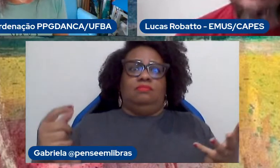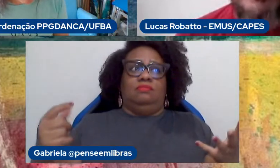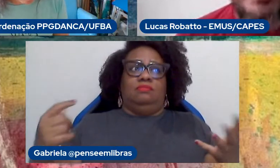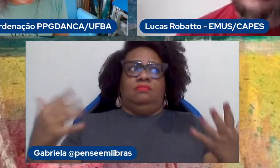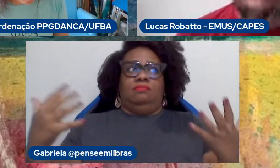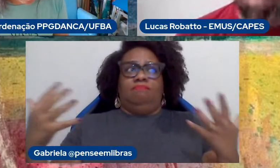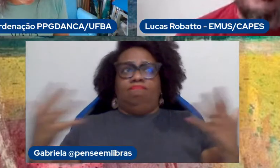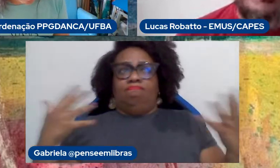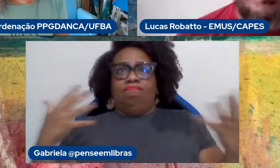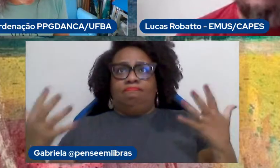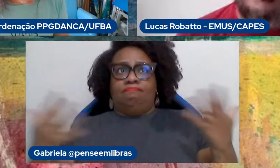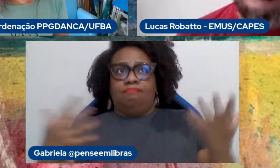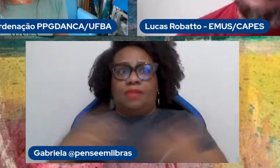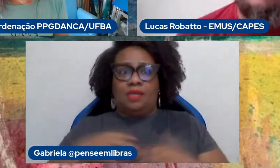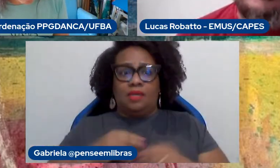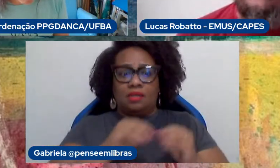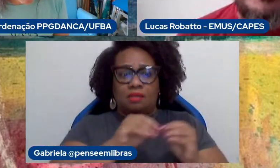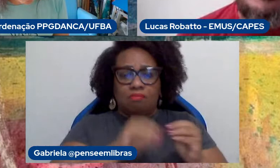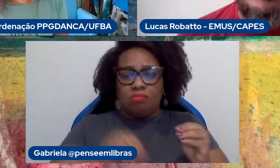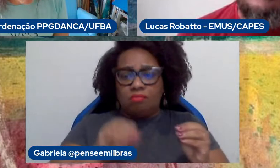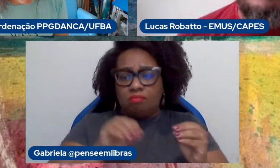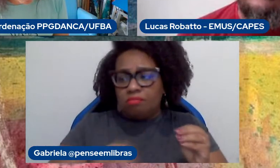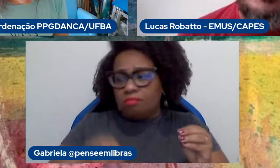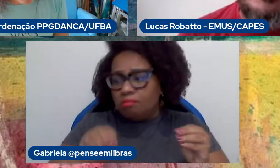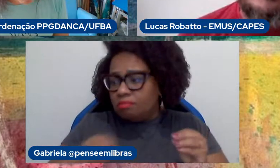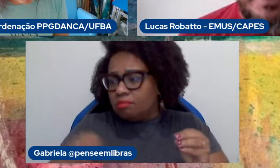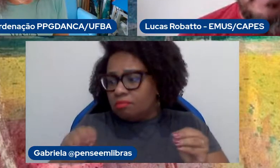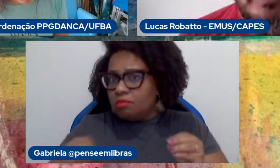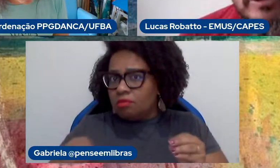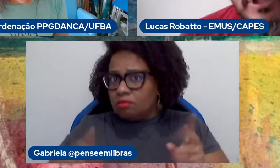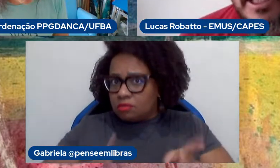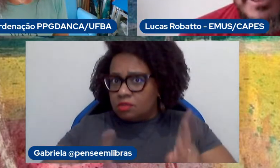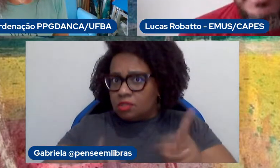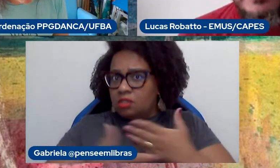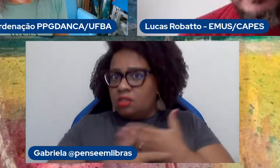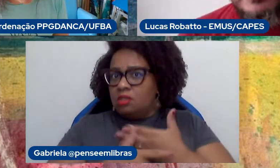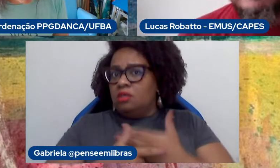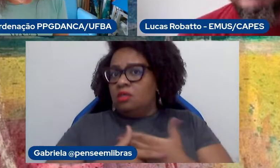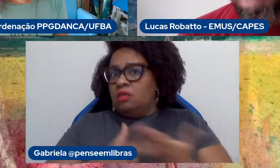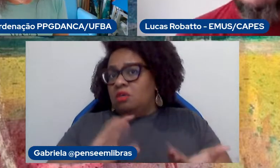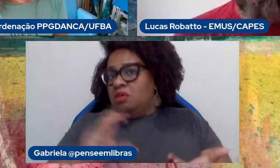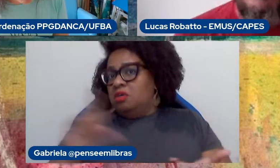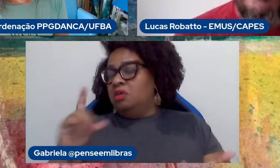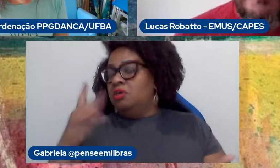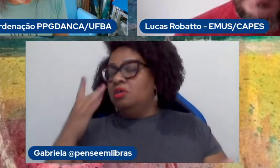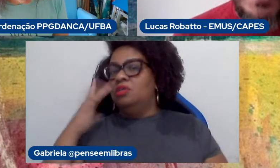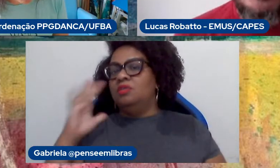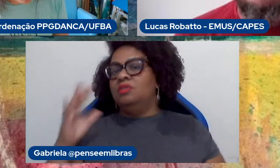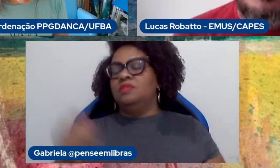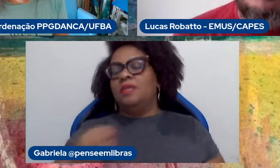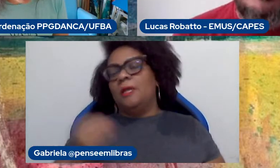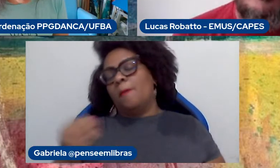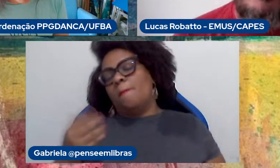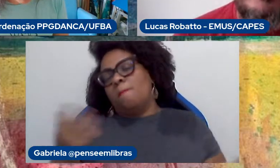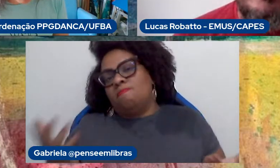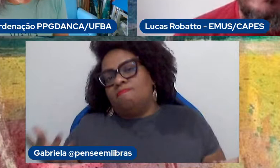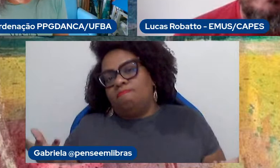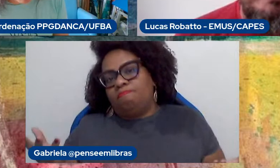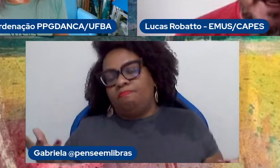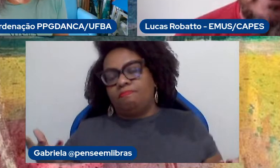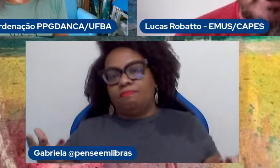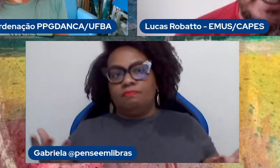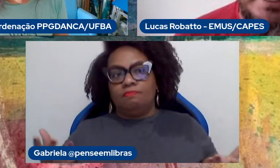prorrogação dos mandatos, mas a gente não sabe em que termos. Bom, situação atual,